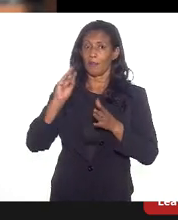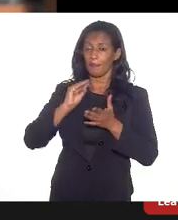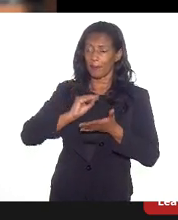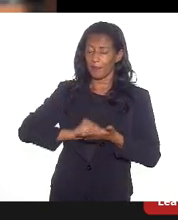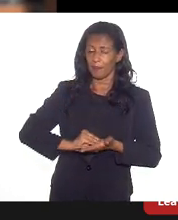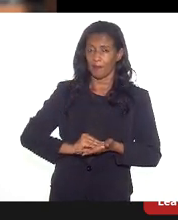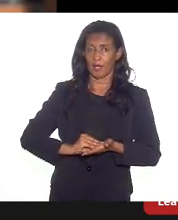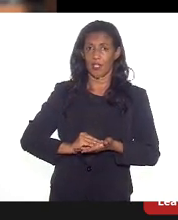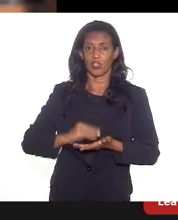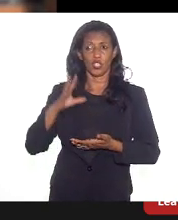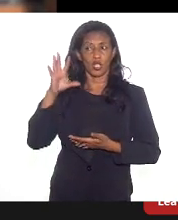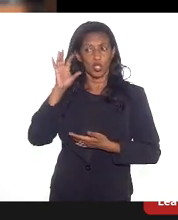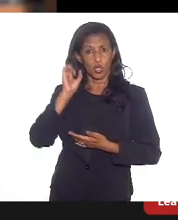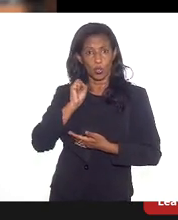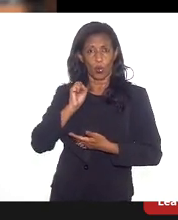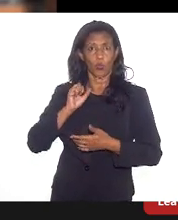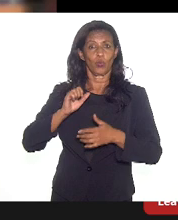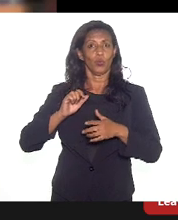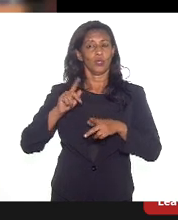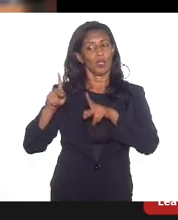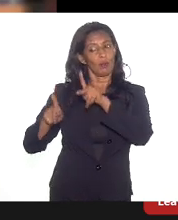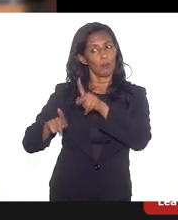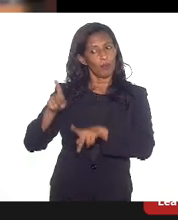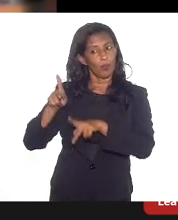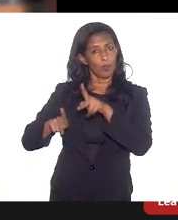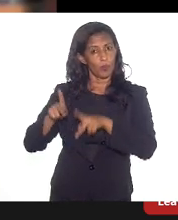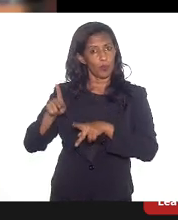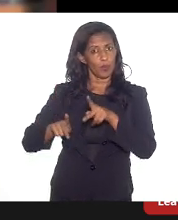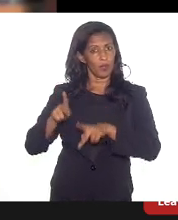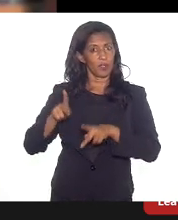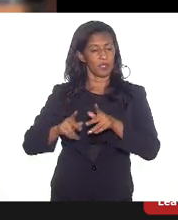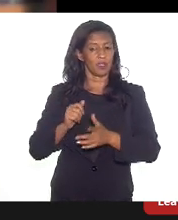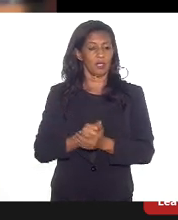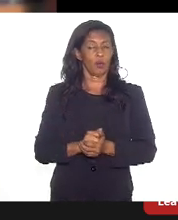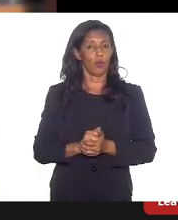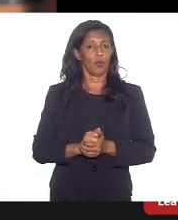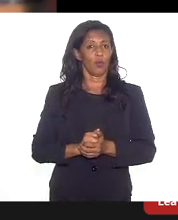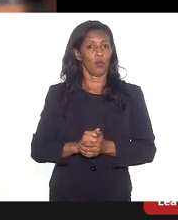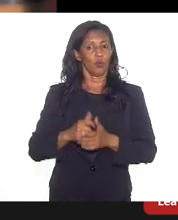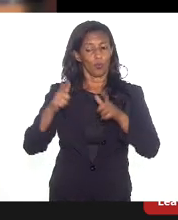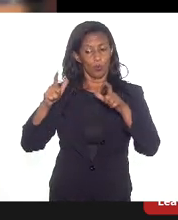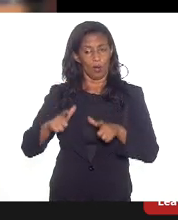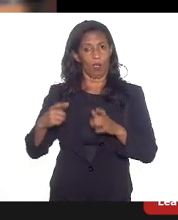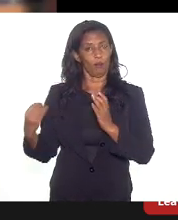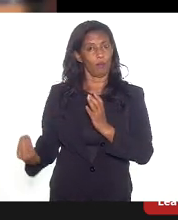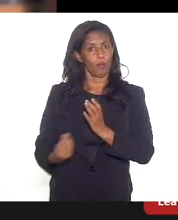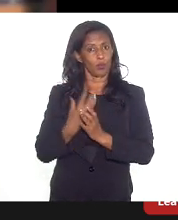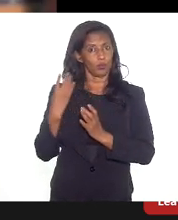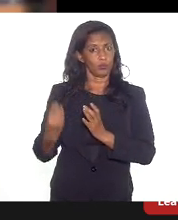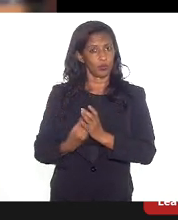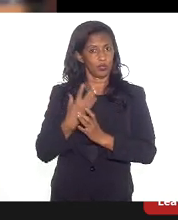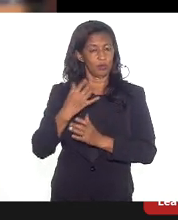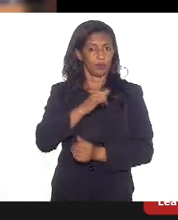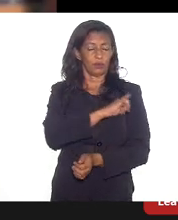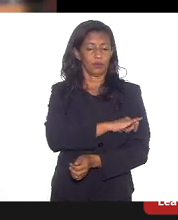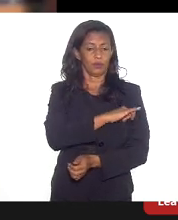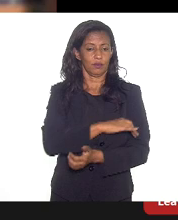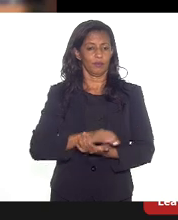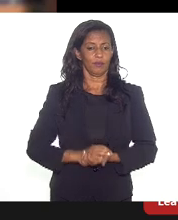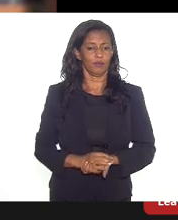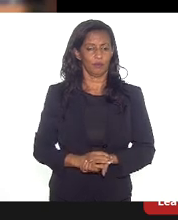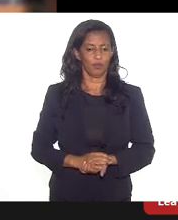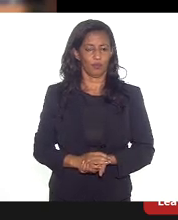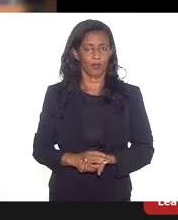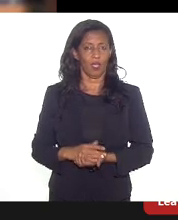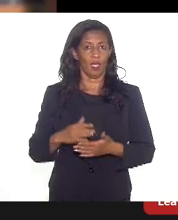que discute a população de emprego na disputa de uma cadeia produtiva aqui no Rio de Janeiro, segundo, a questão agora não é